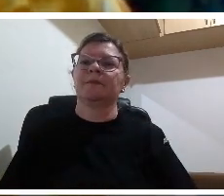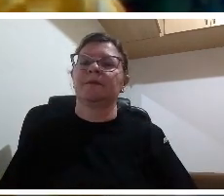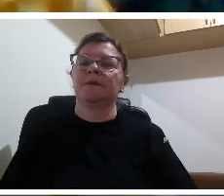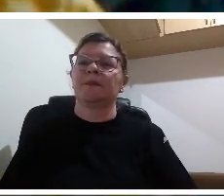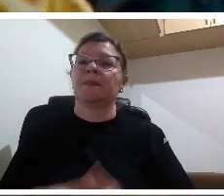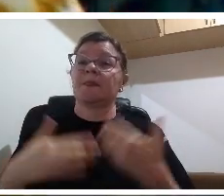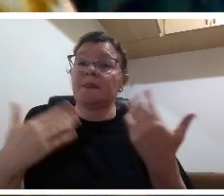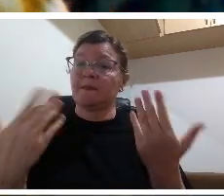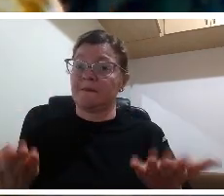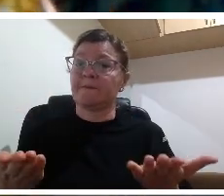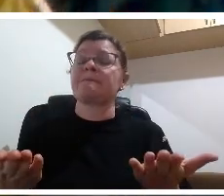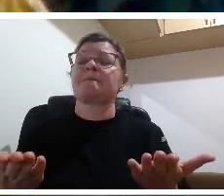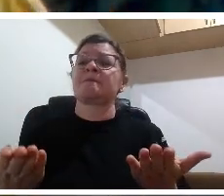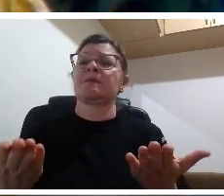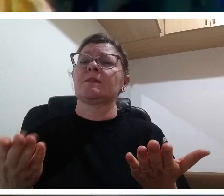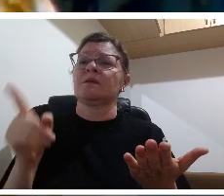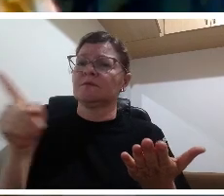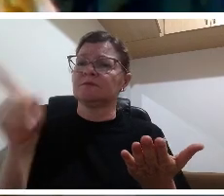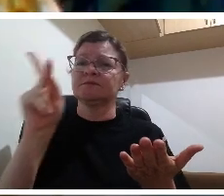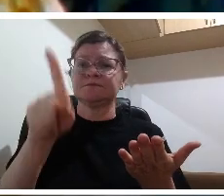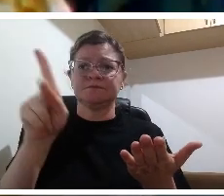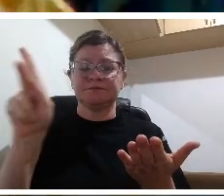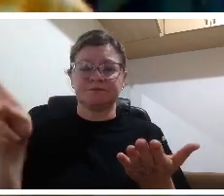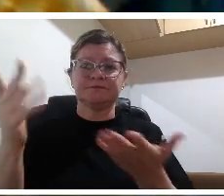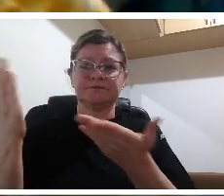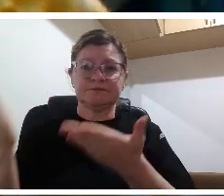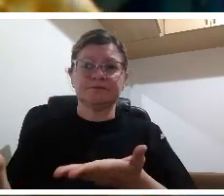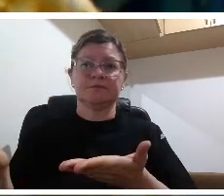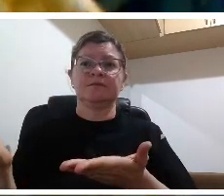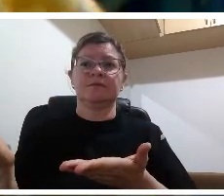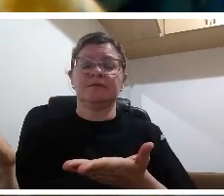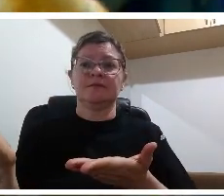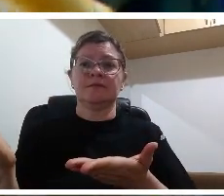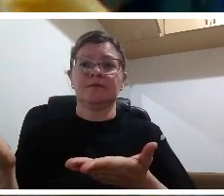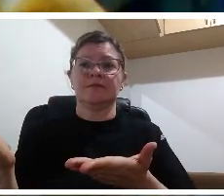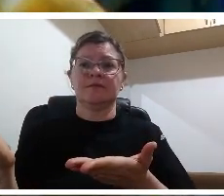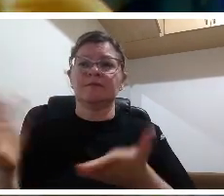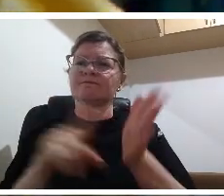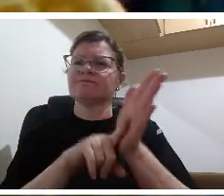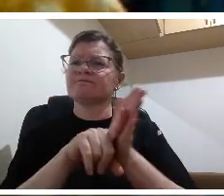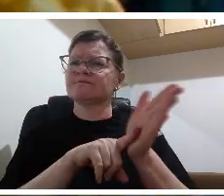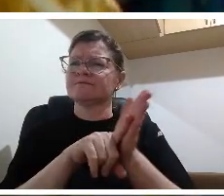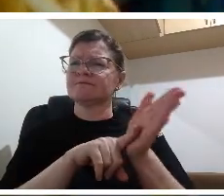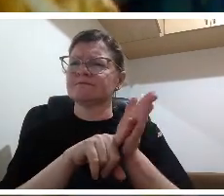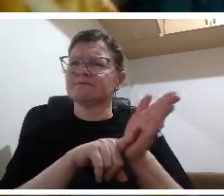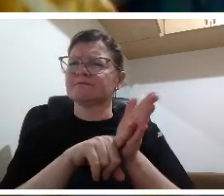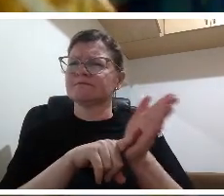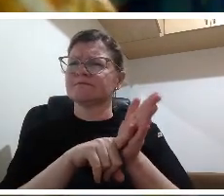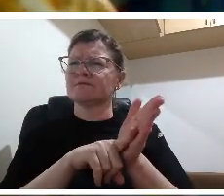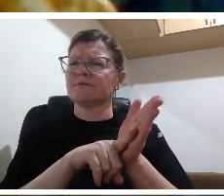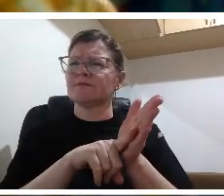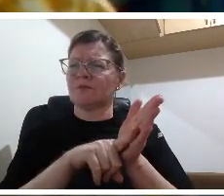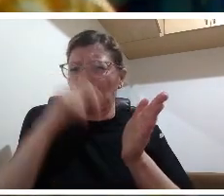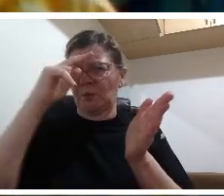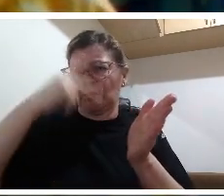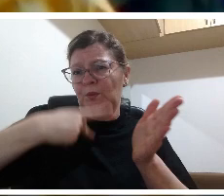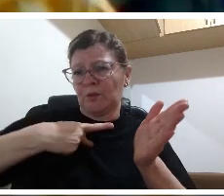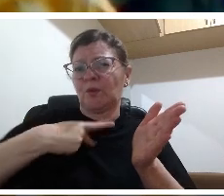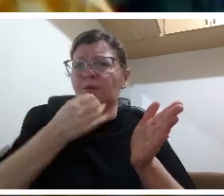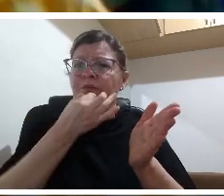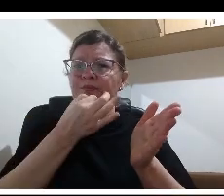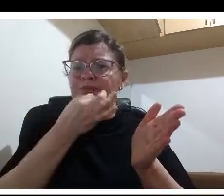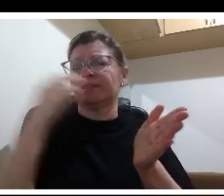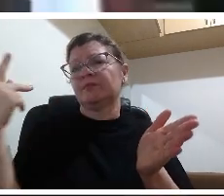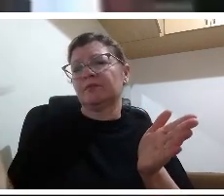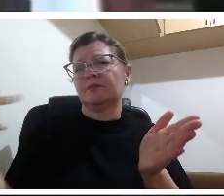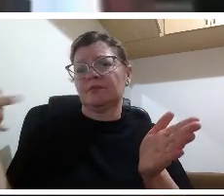profissional que o senhor percebe nesses 40 50 anos de profissão no magistério na licenciatura